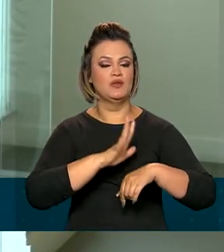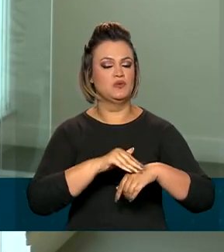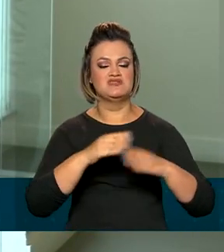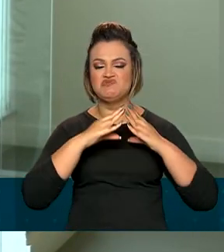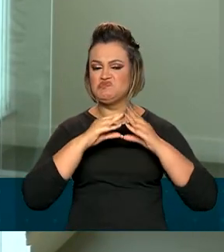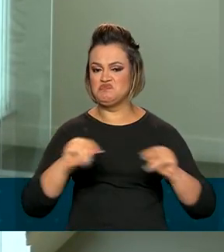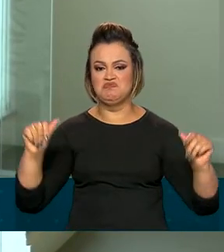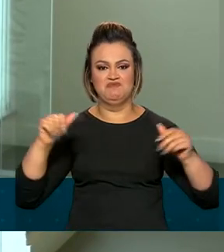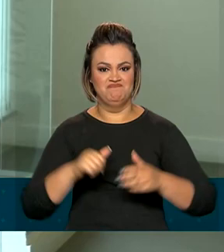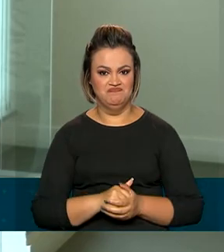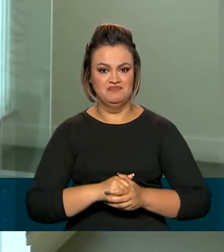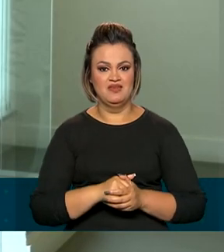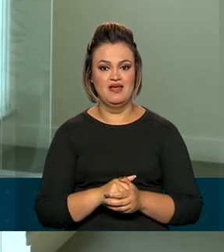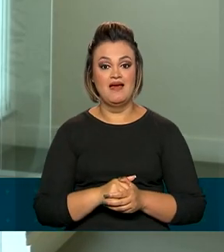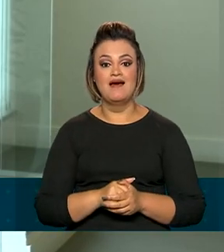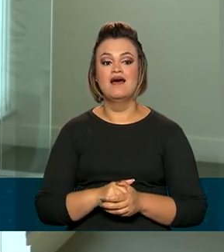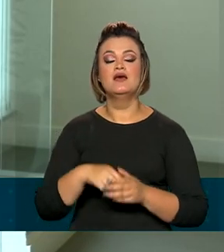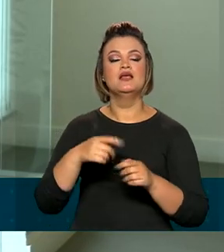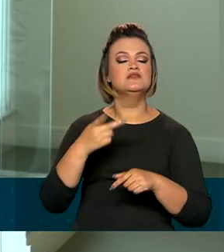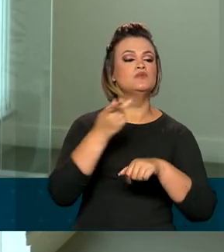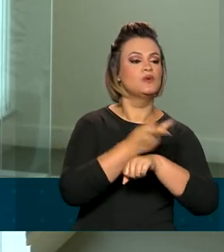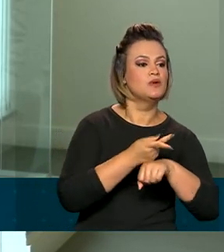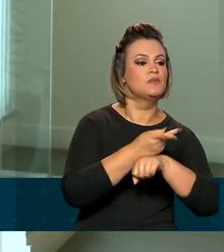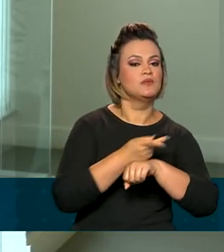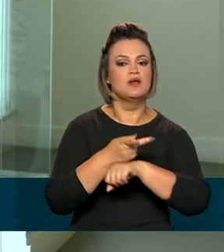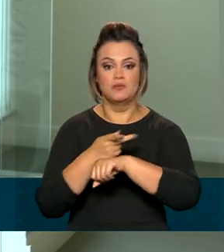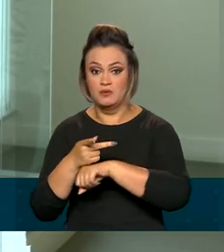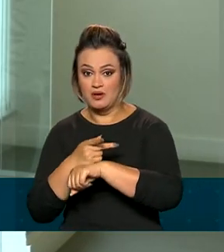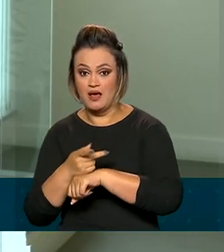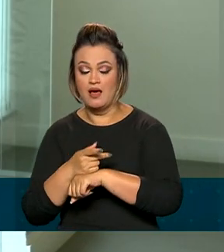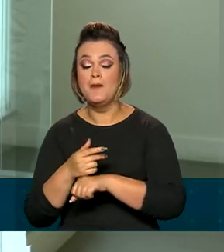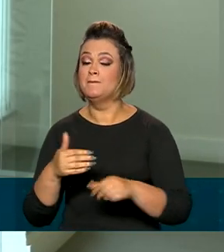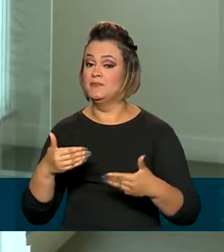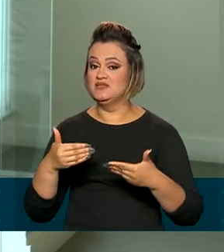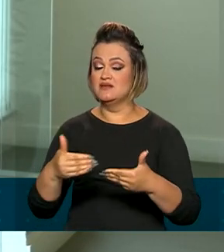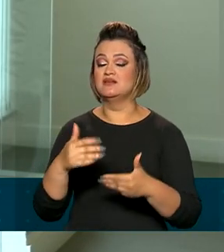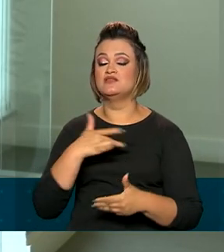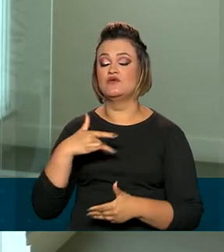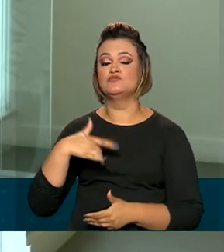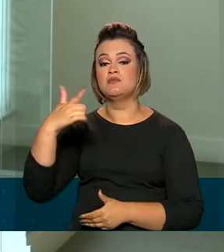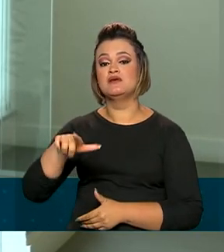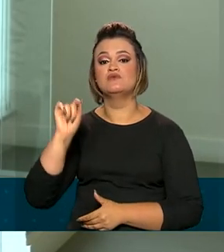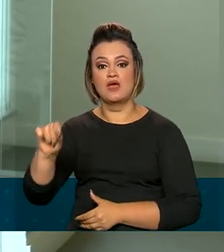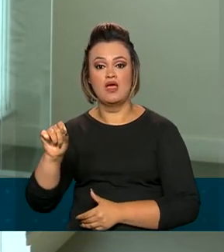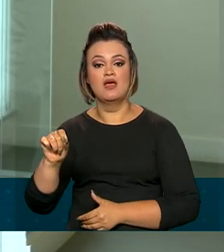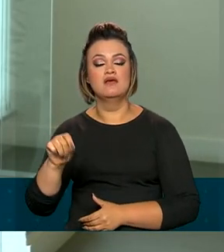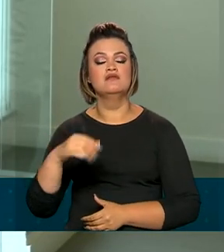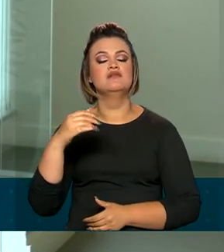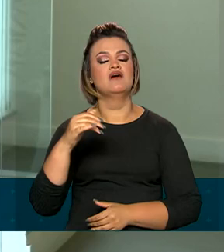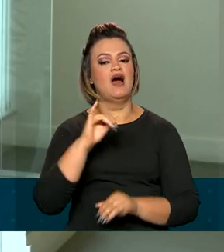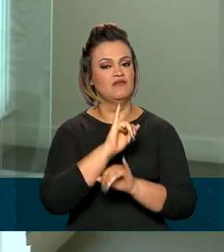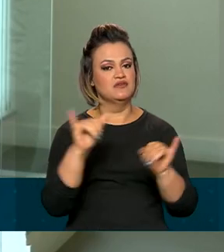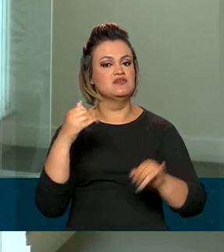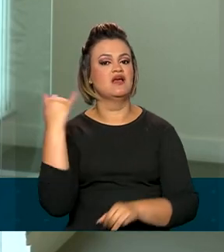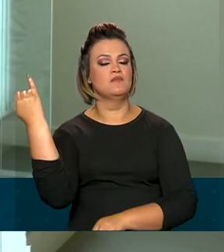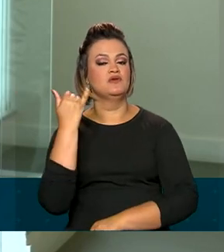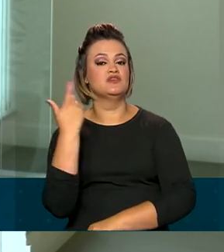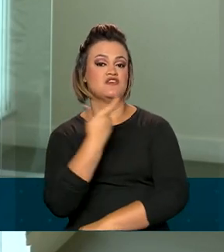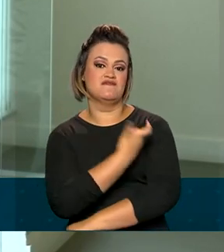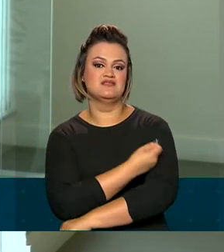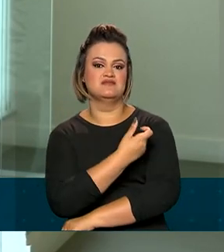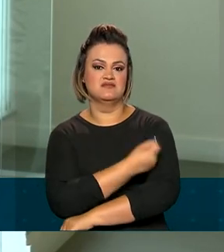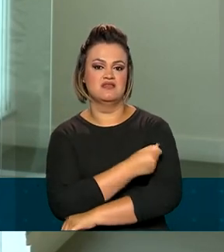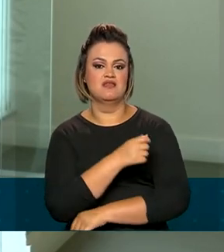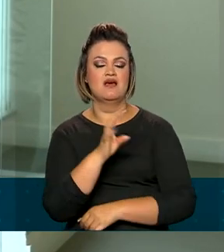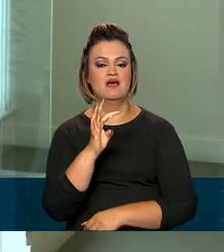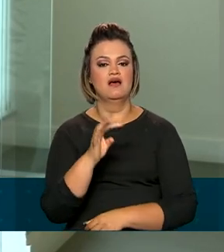sarampo. Juntamente com essa busca ativa, o Ministério da Saúde reforça aí a importância da vacinação com a tríplice viral, que